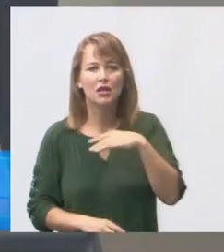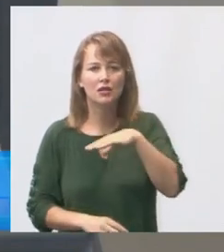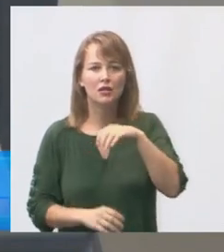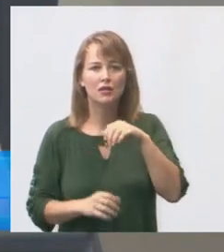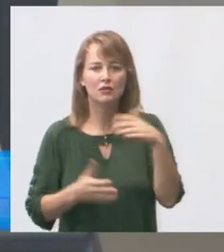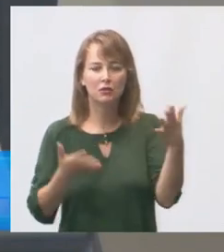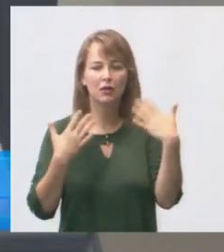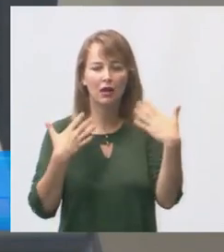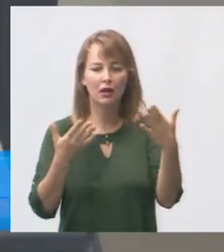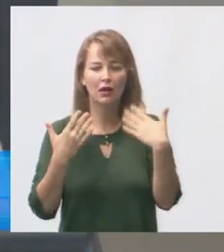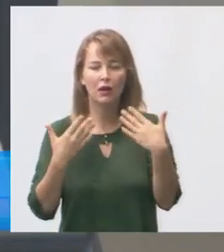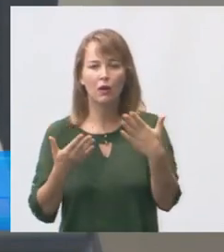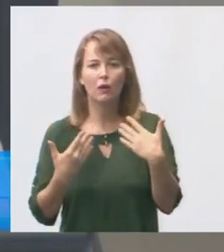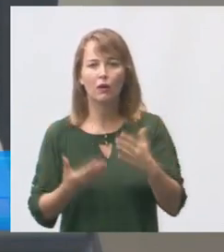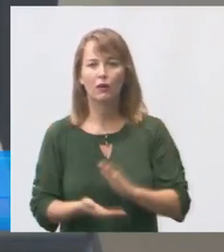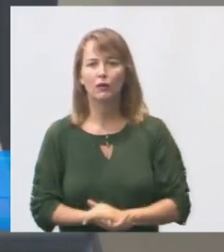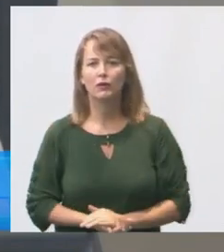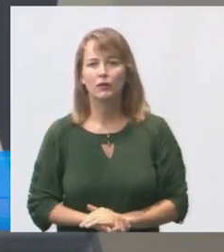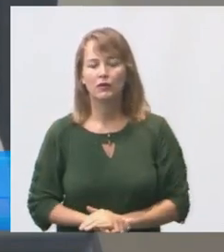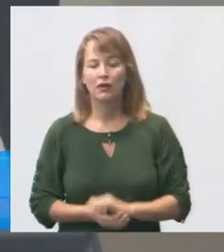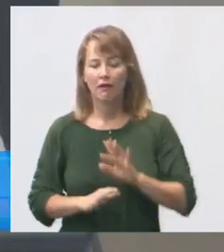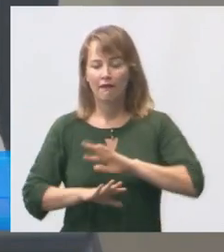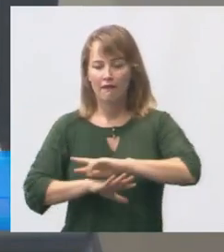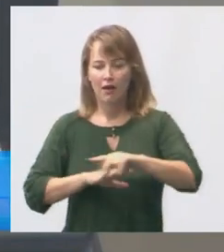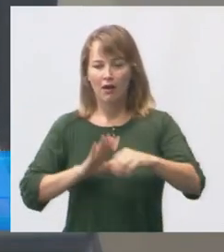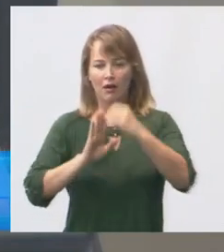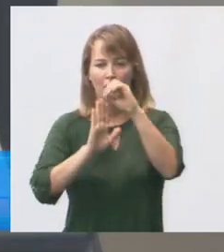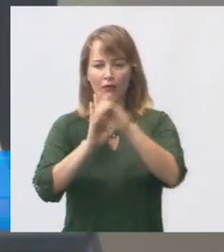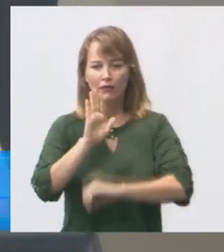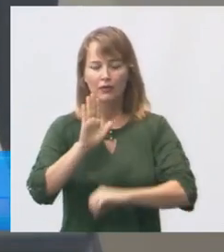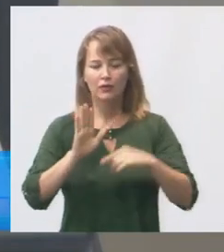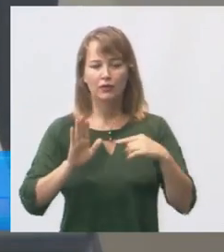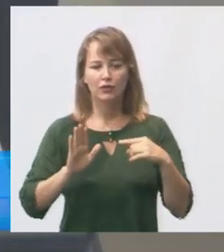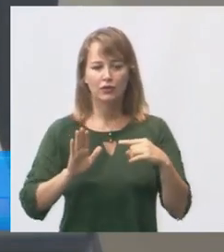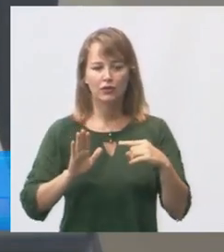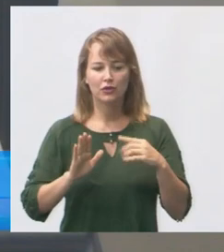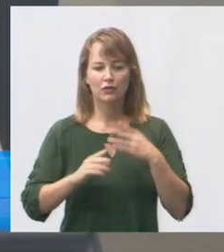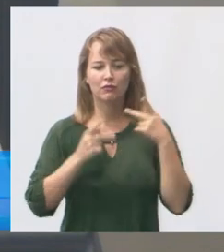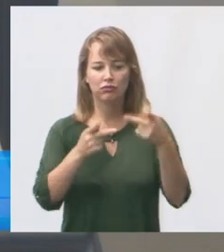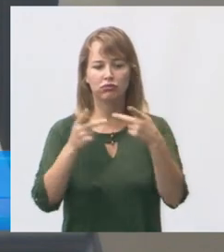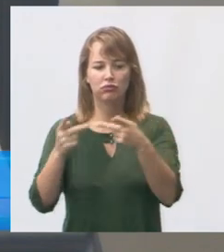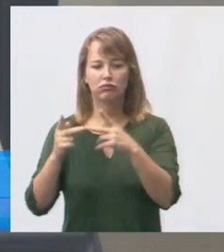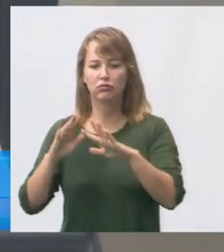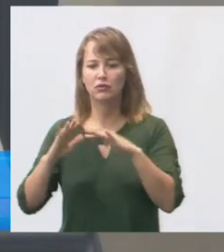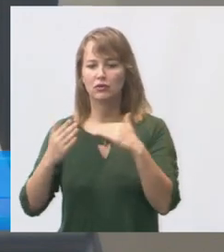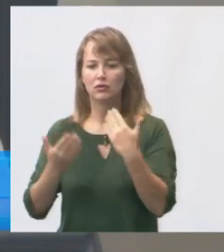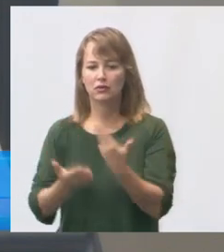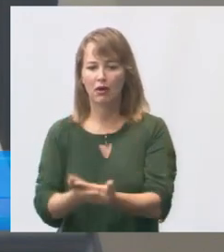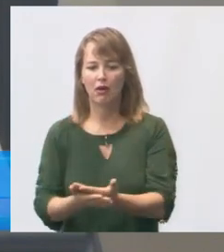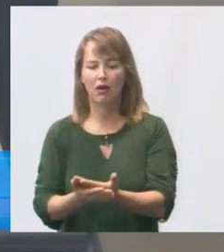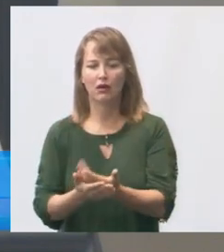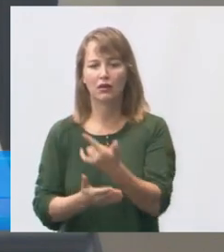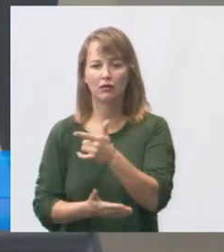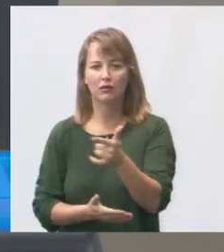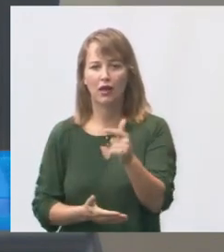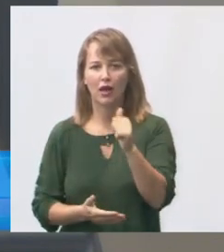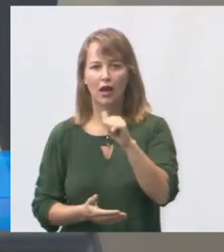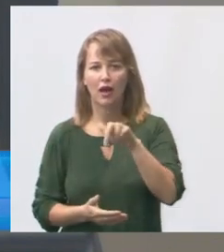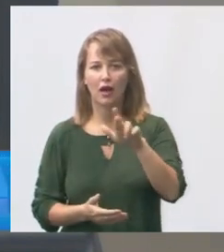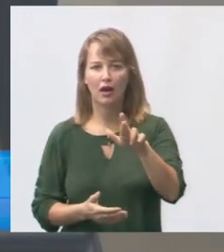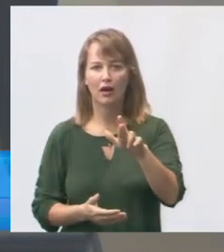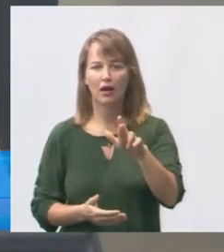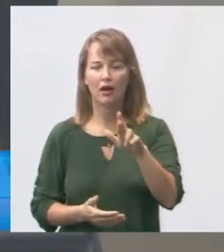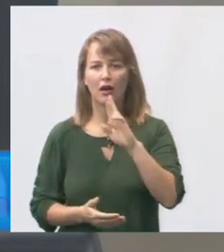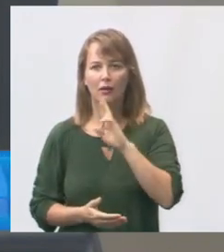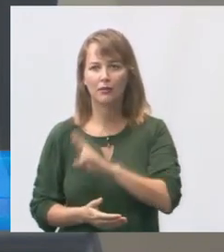nós questionamos aqui de semeias que nós visitamos que não tem climatização a resposta